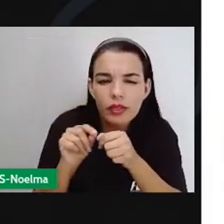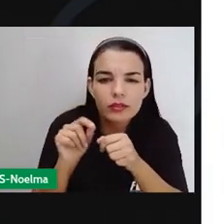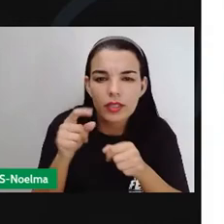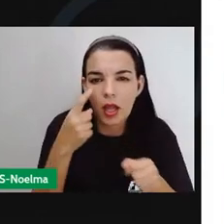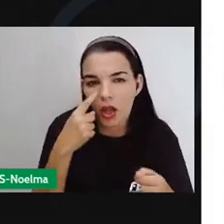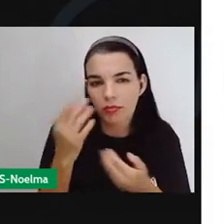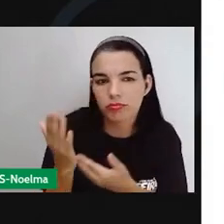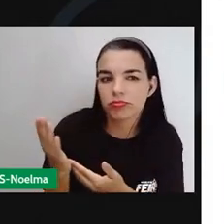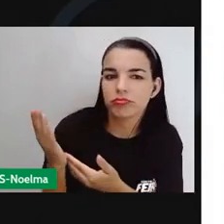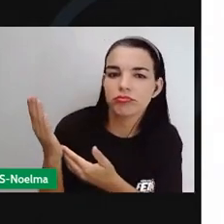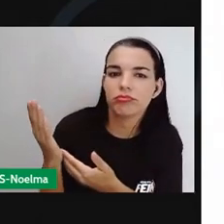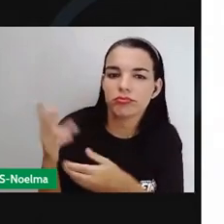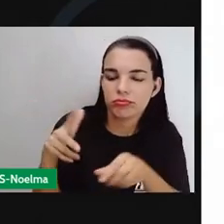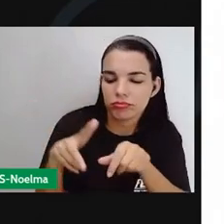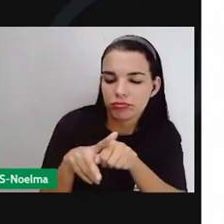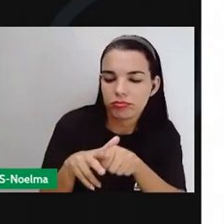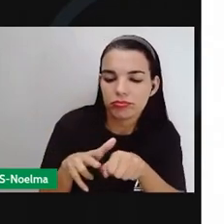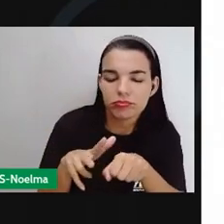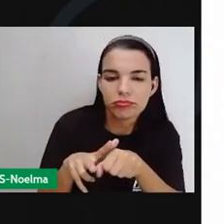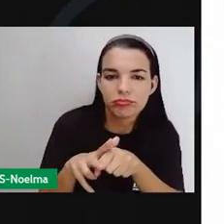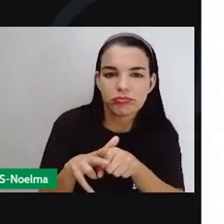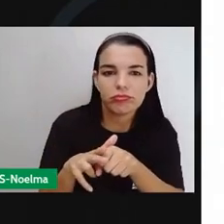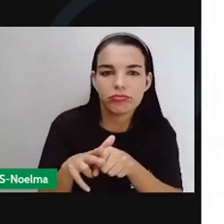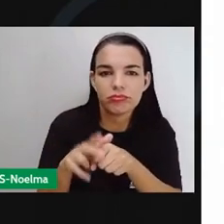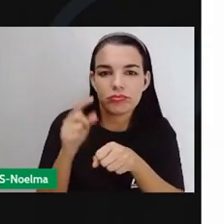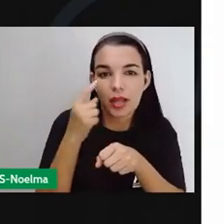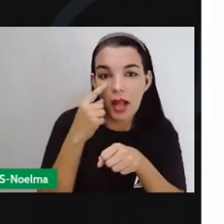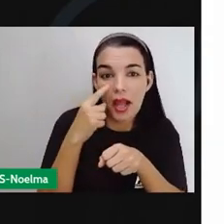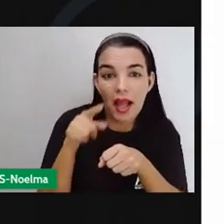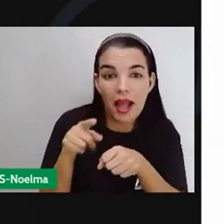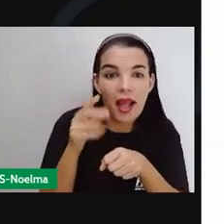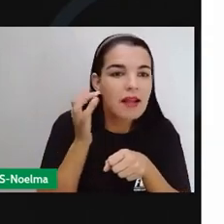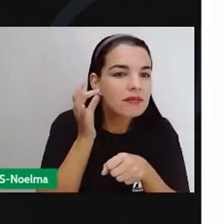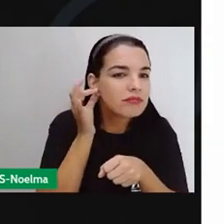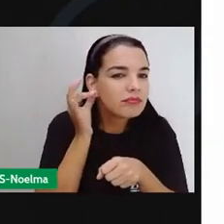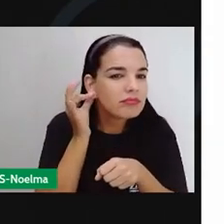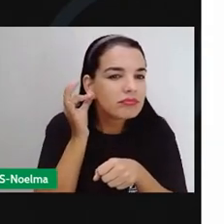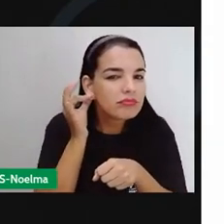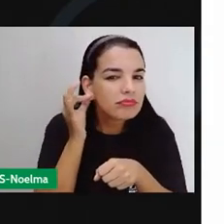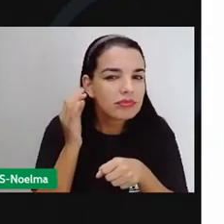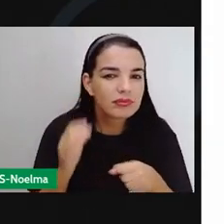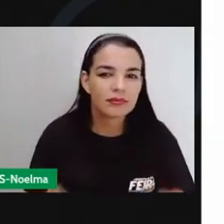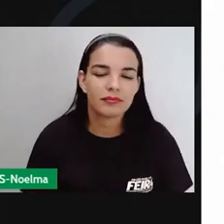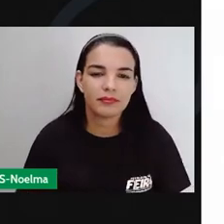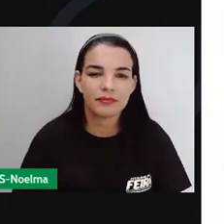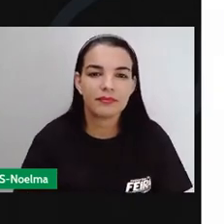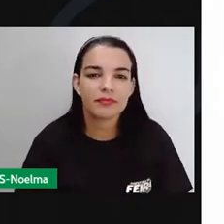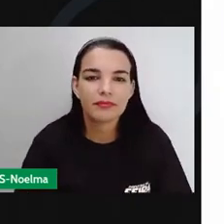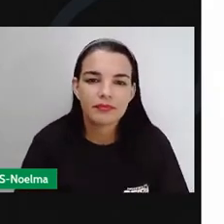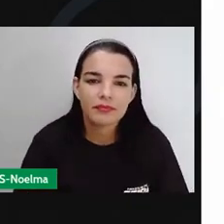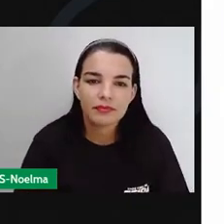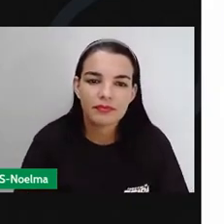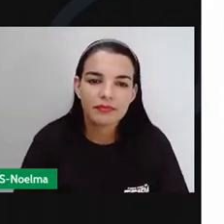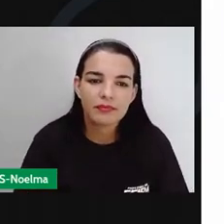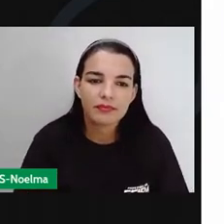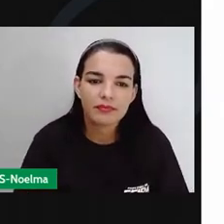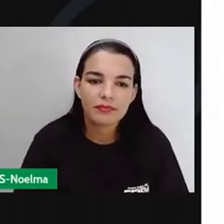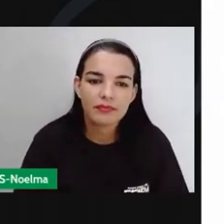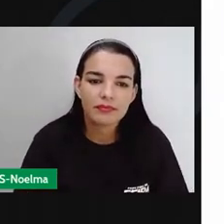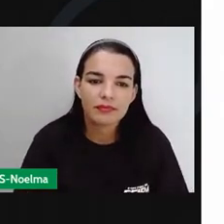higiênico, cortando eles assim como uma argolinha, e vai fazer o formato do peixinho com a mão dessa forma.